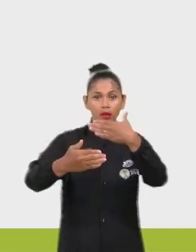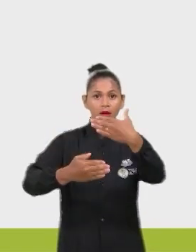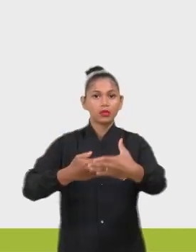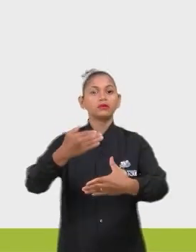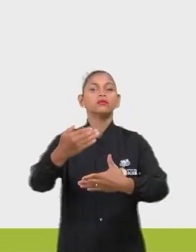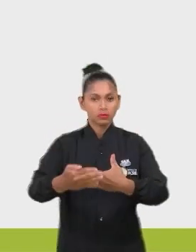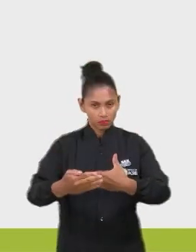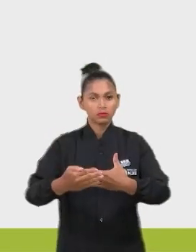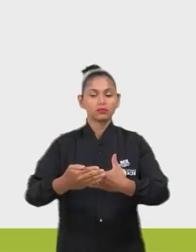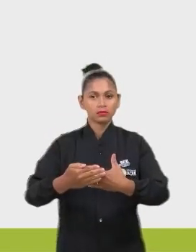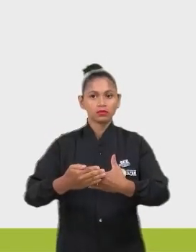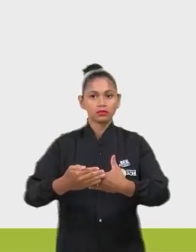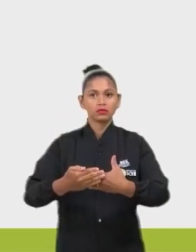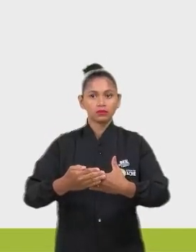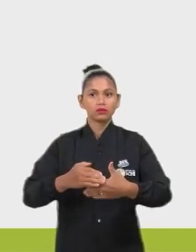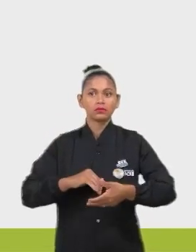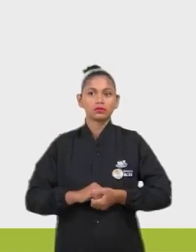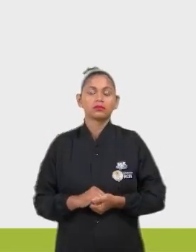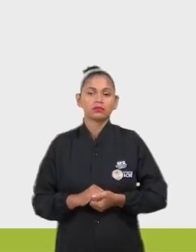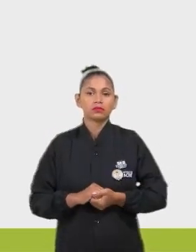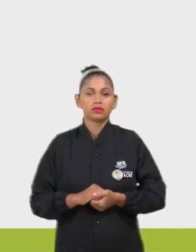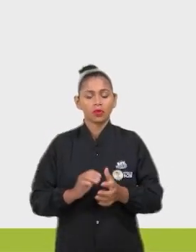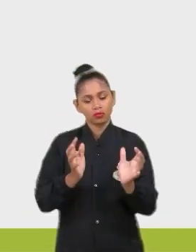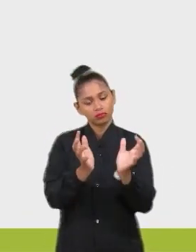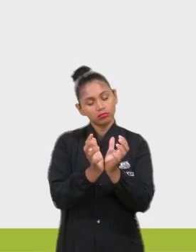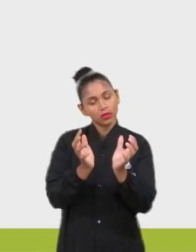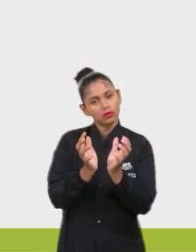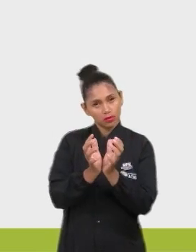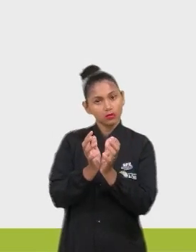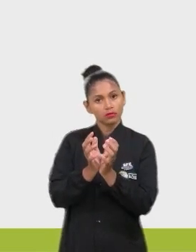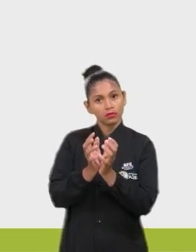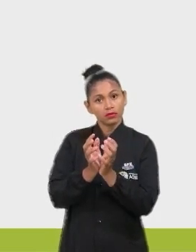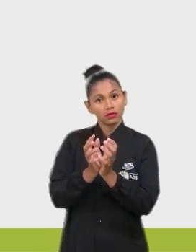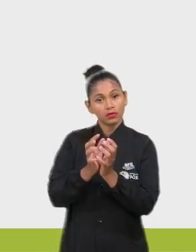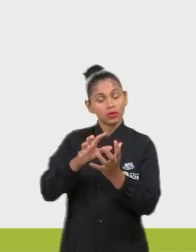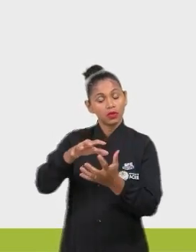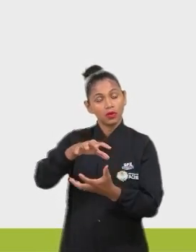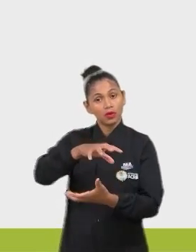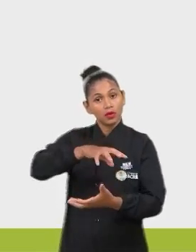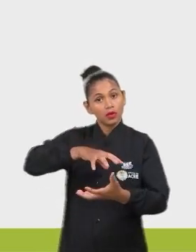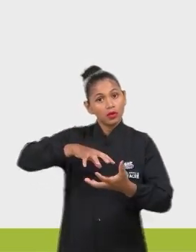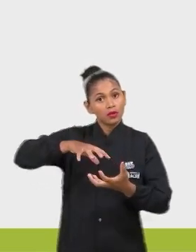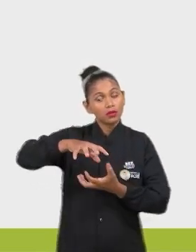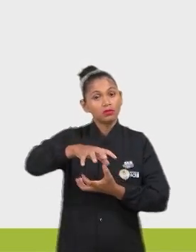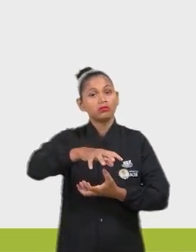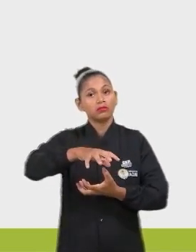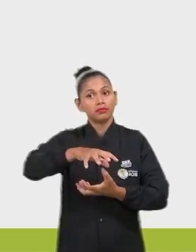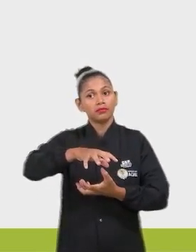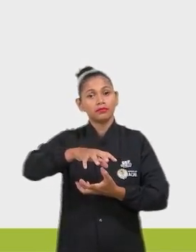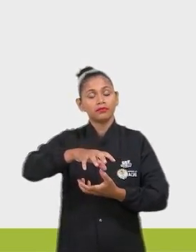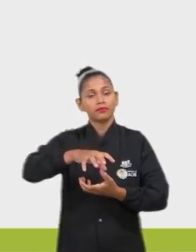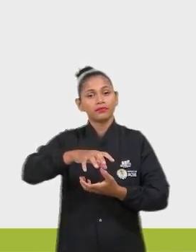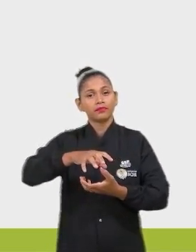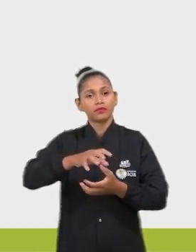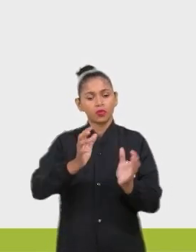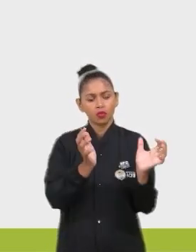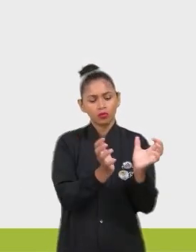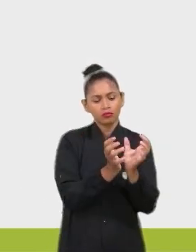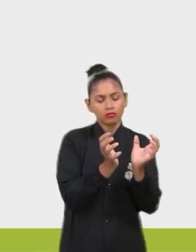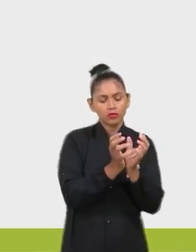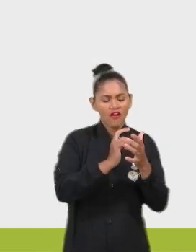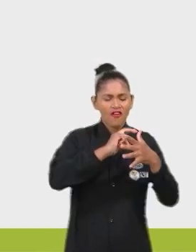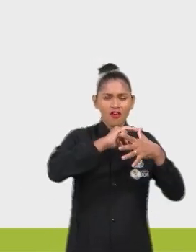alterações graduais na comunidade de um ecossistema. Comunidade é representada por várias